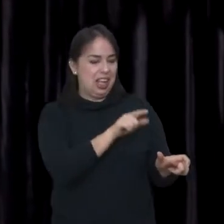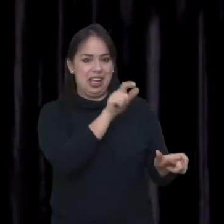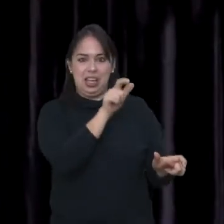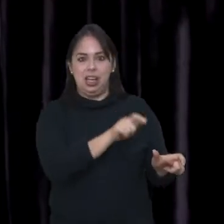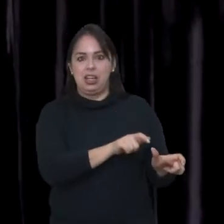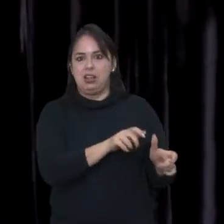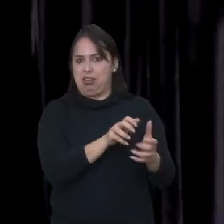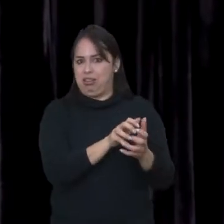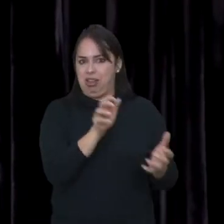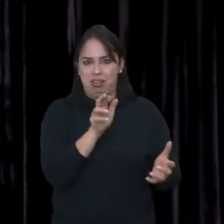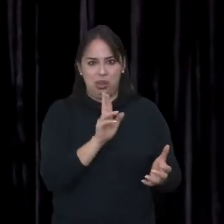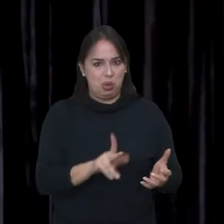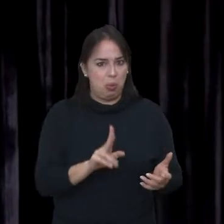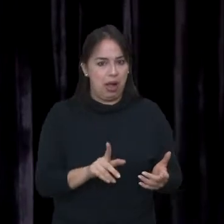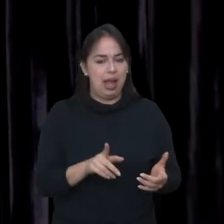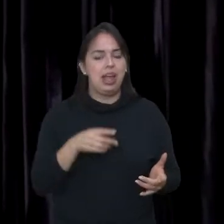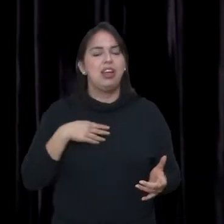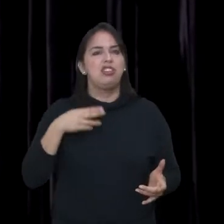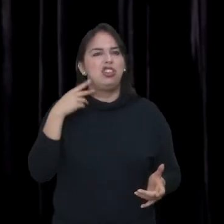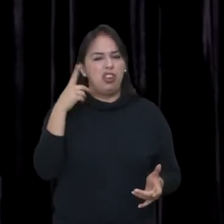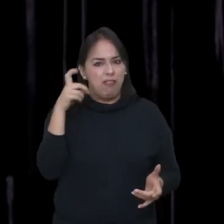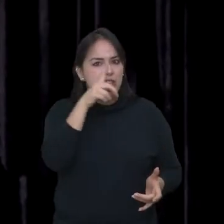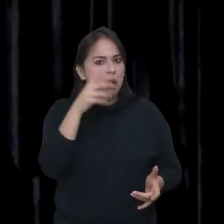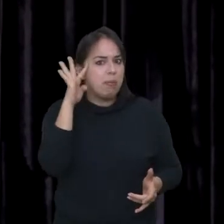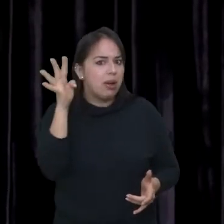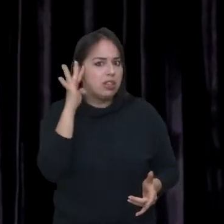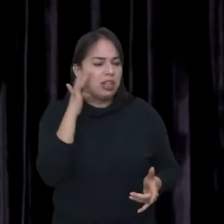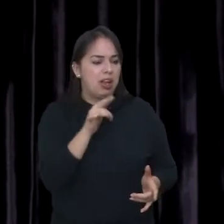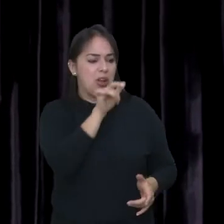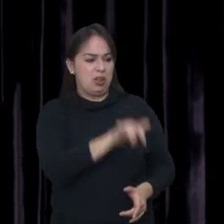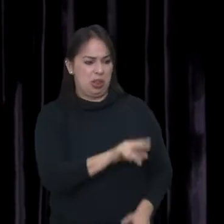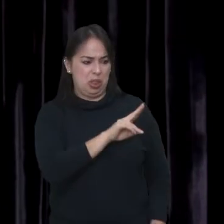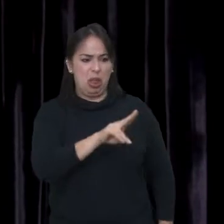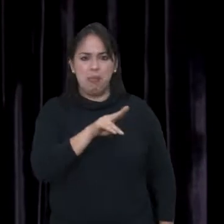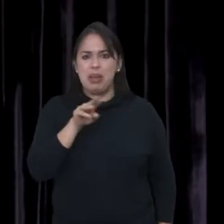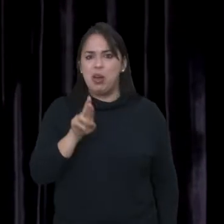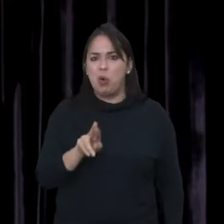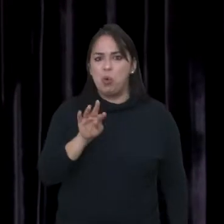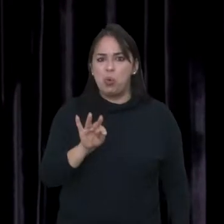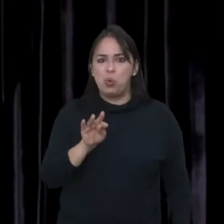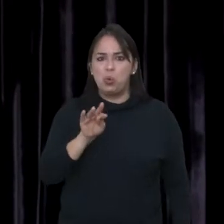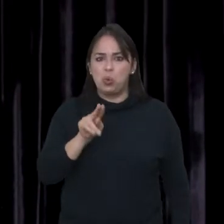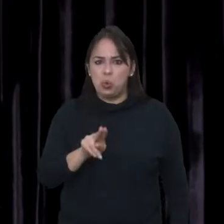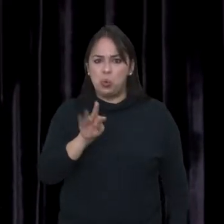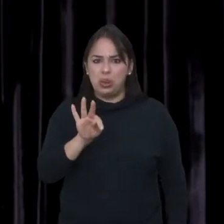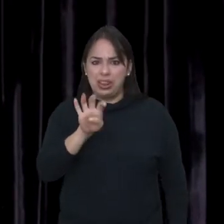senhora de 55 anos. Eu sei que é difícil imaginar que tem uma menina de 14 anos que se chama Ruth.